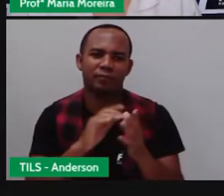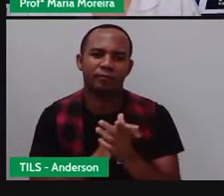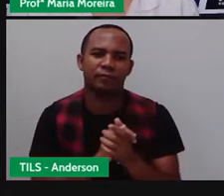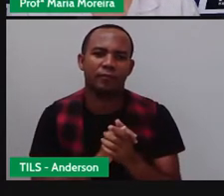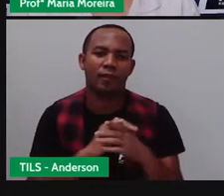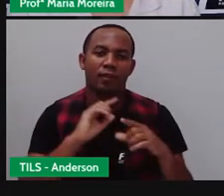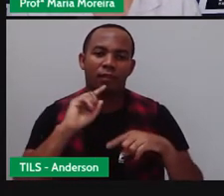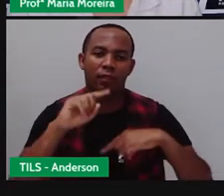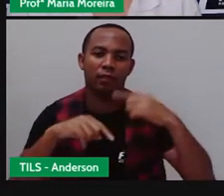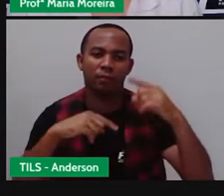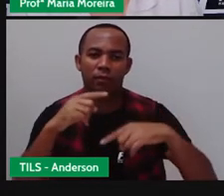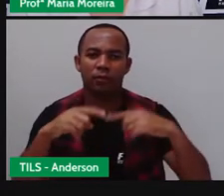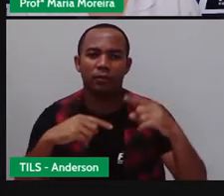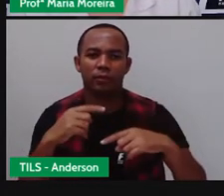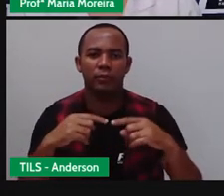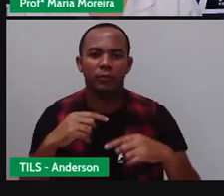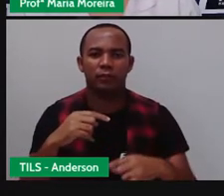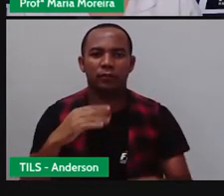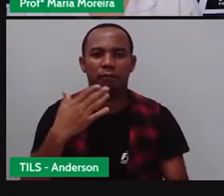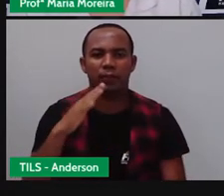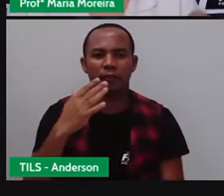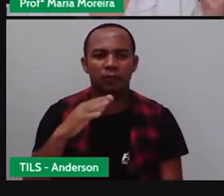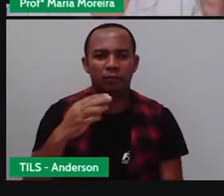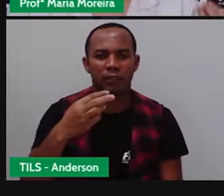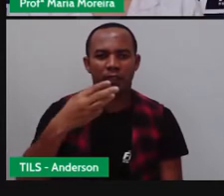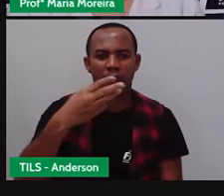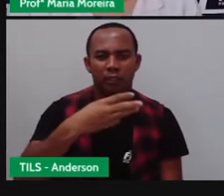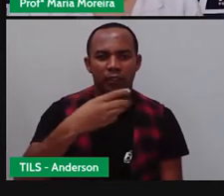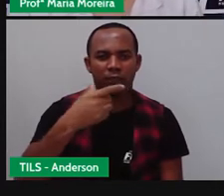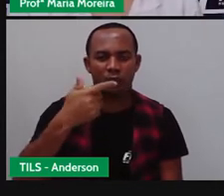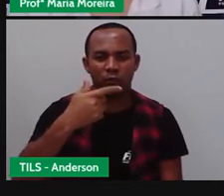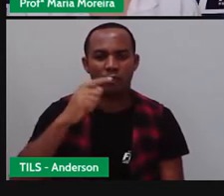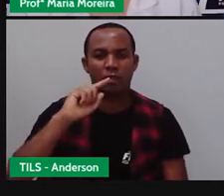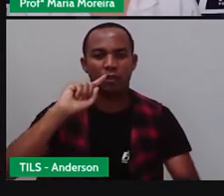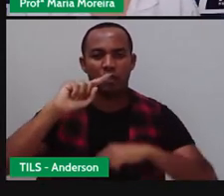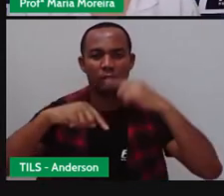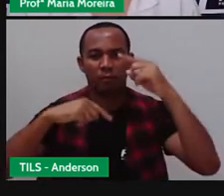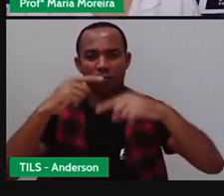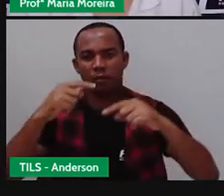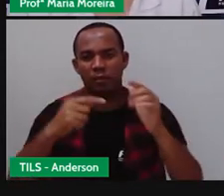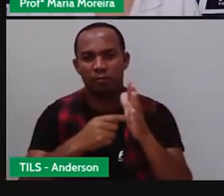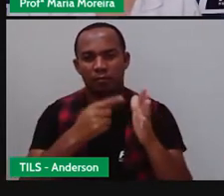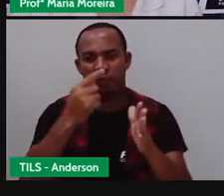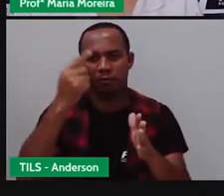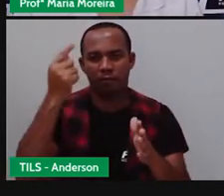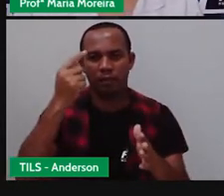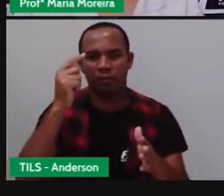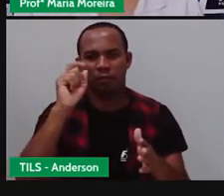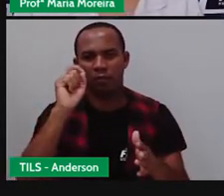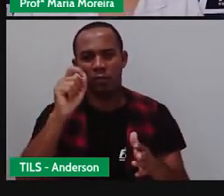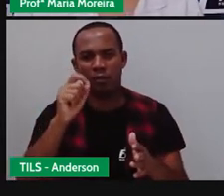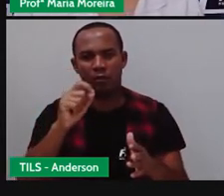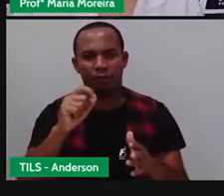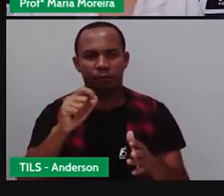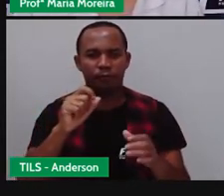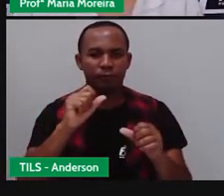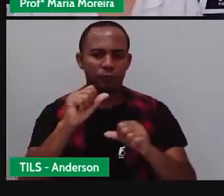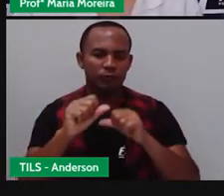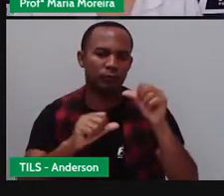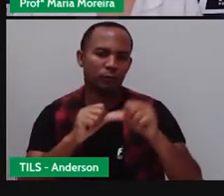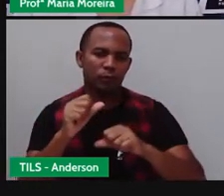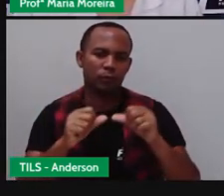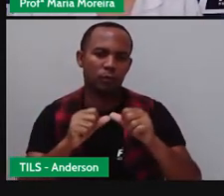Bom, cerca, né? De 32 anos depois da primeira transmissão feita por um telégrafo,